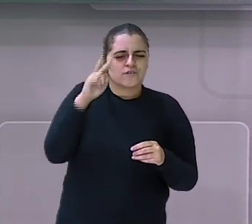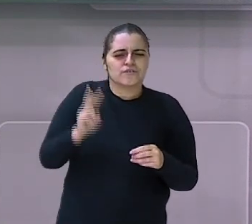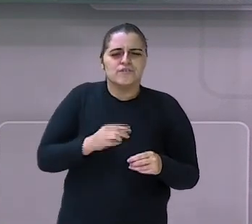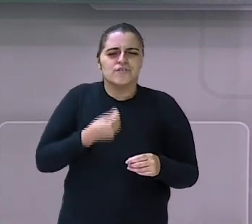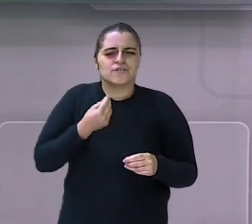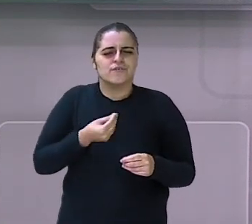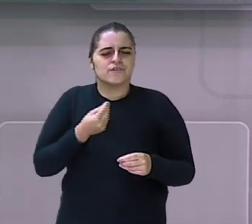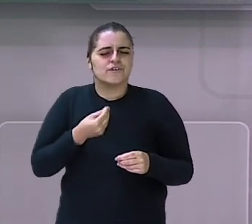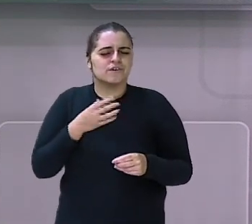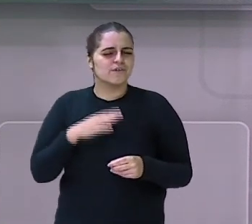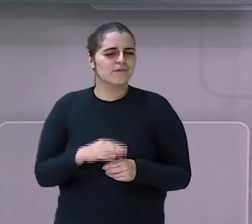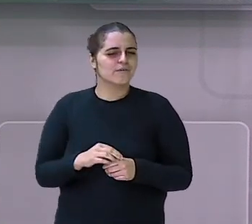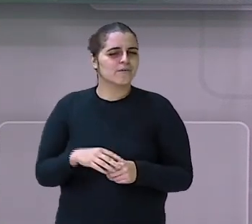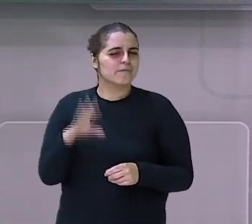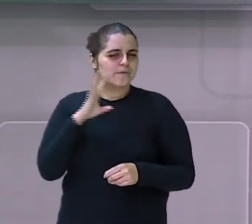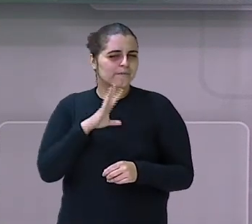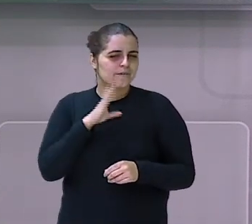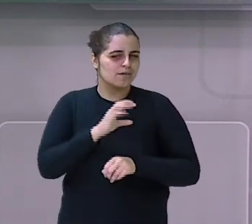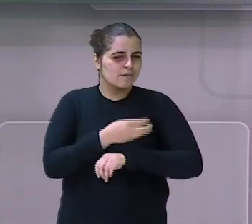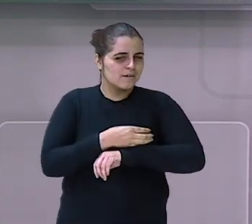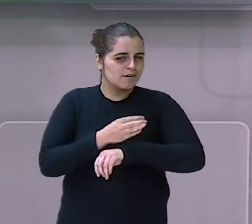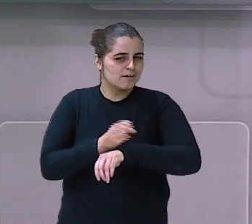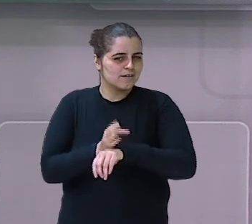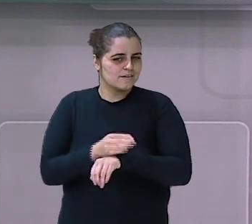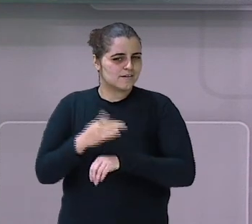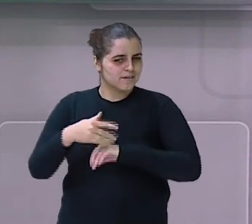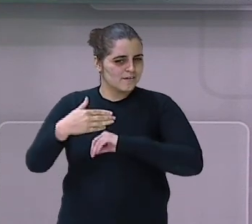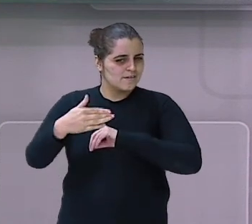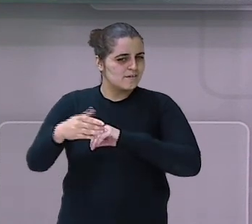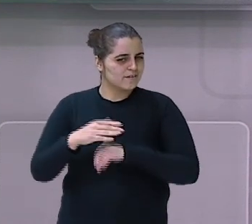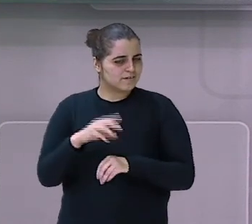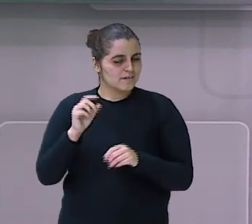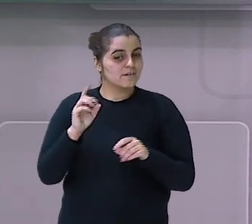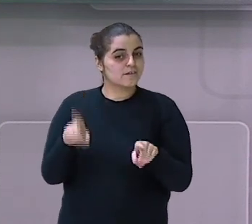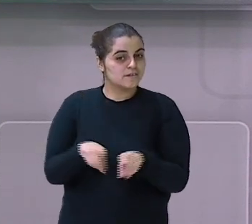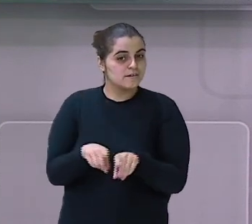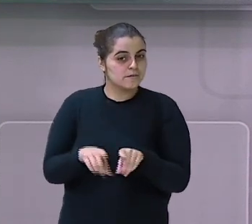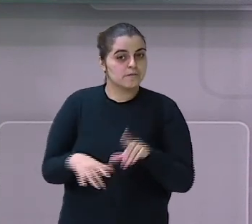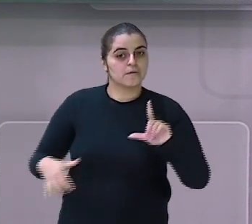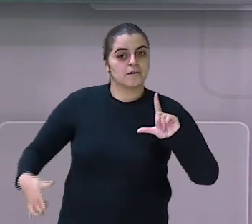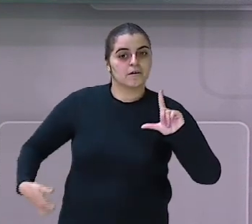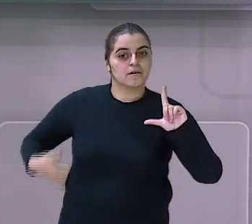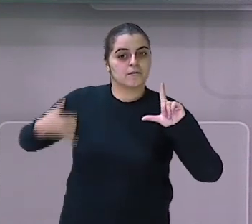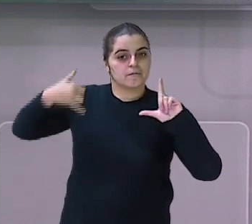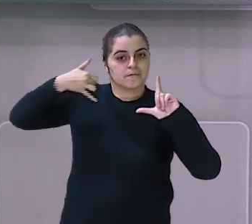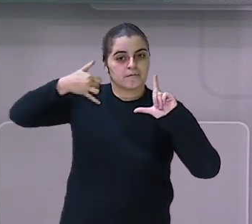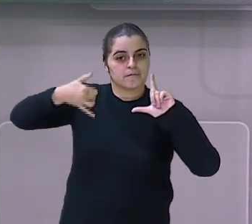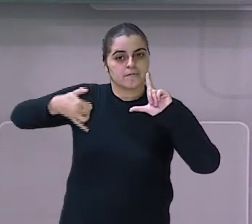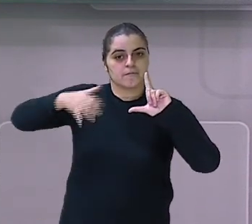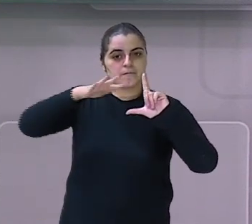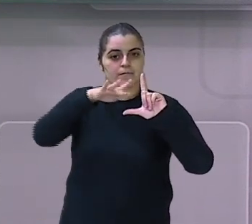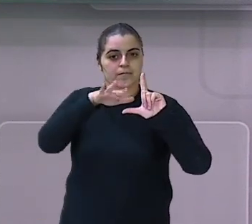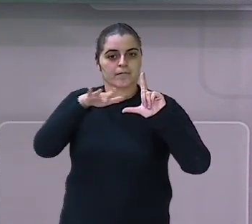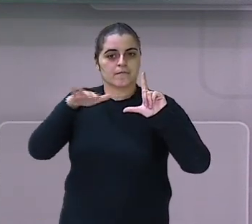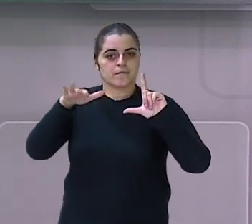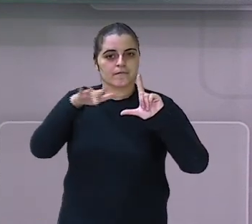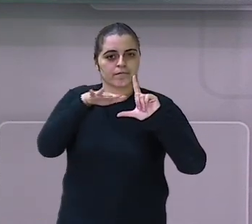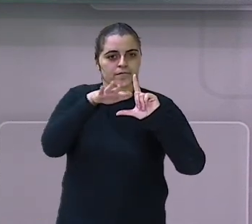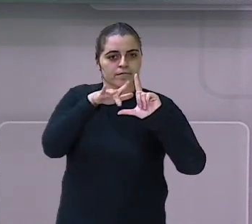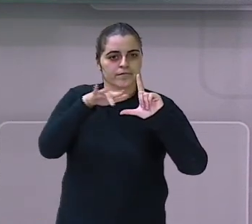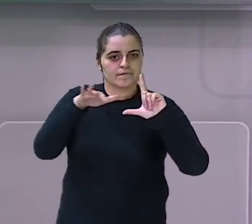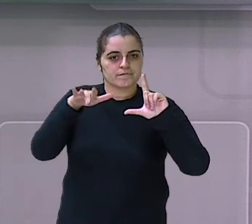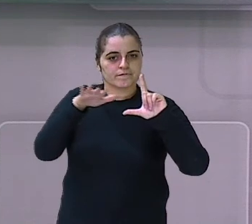como está sendo o seu tempo. Tá bom? Você também pode apontar a câmera do seu celular para a imagem que aparece do lado da tela.